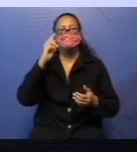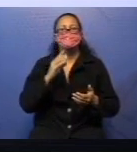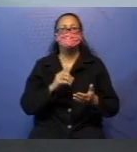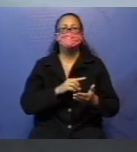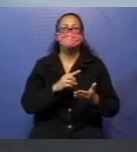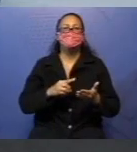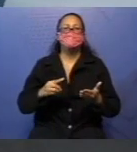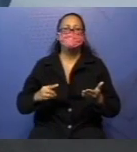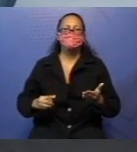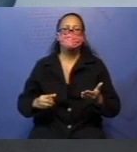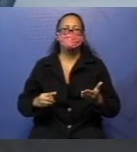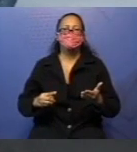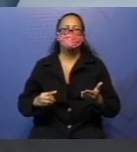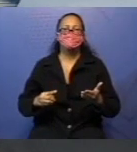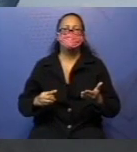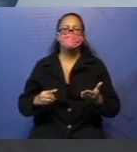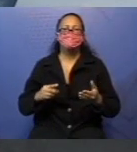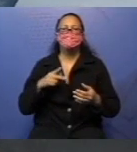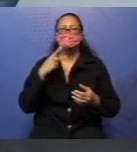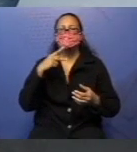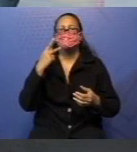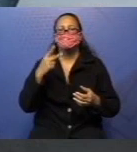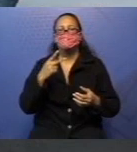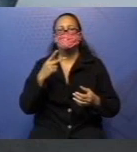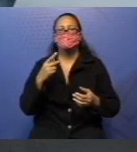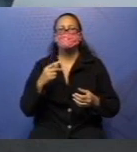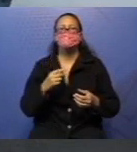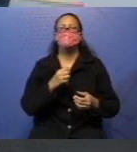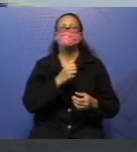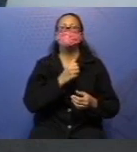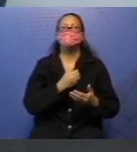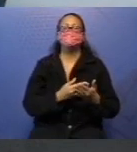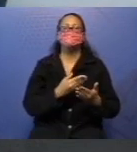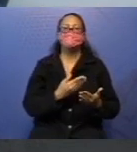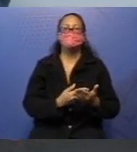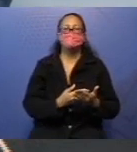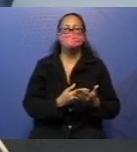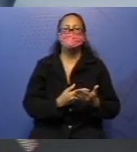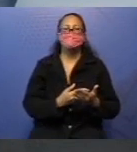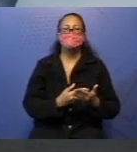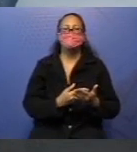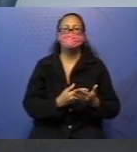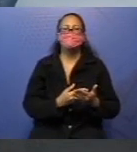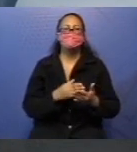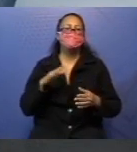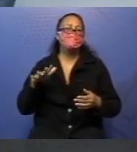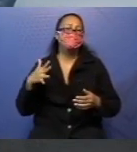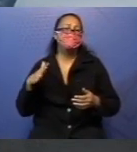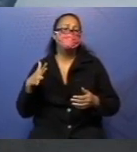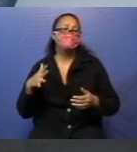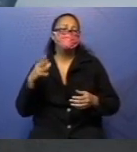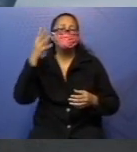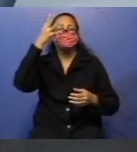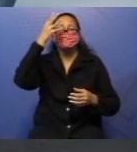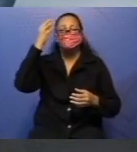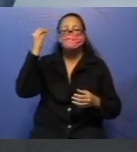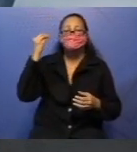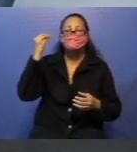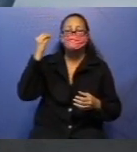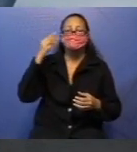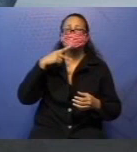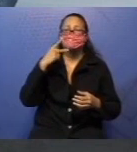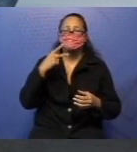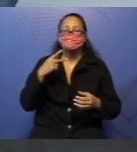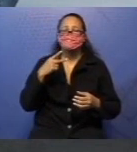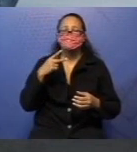falado durante as aulas. E no meio das correções, das devolutivas, às vezes a gente até esquece de falar. Põe